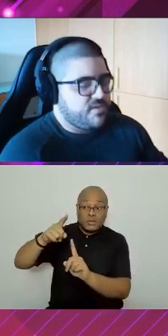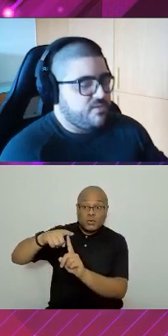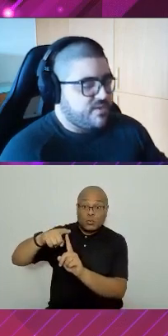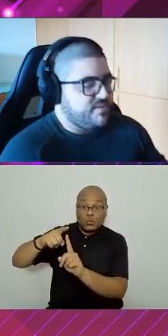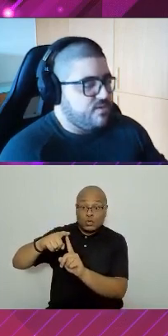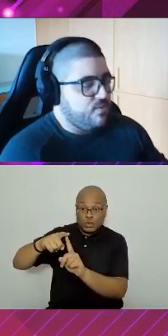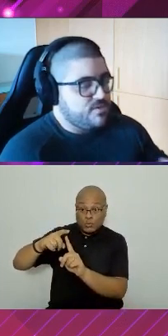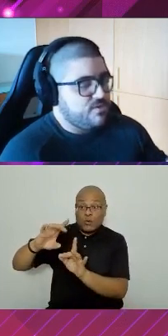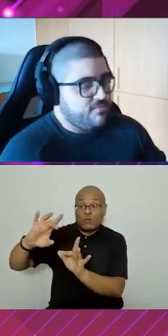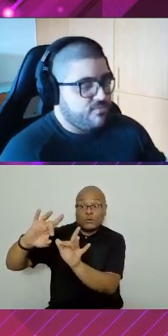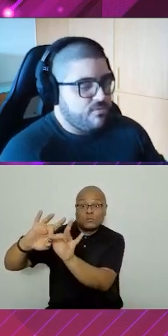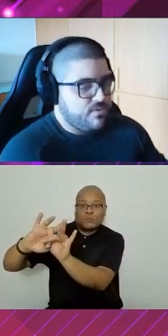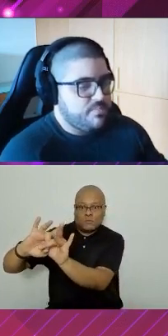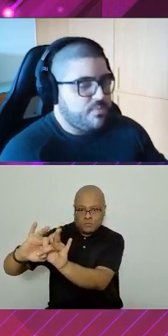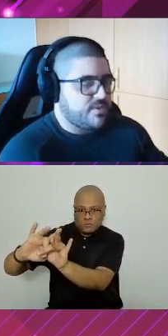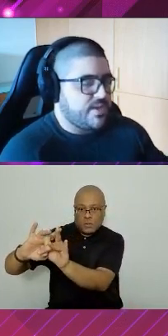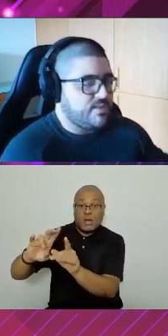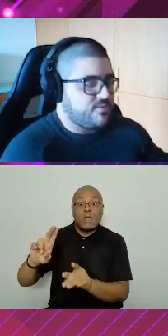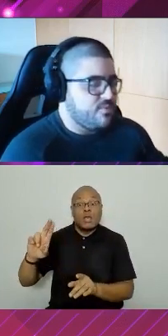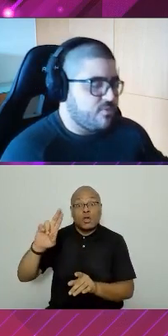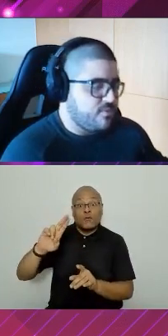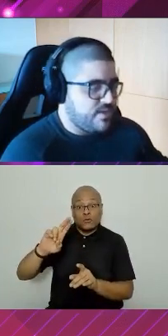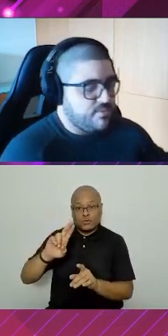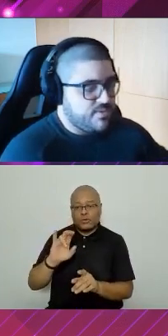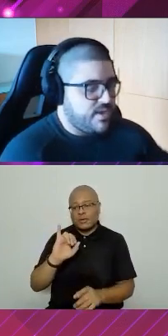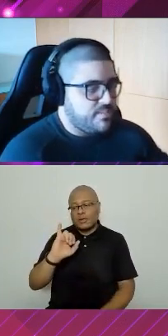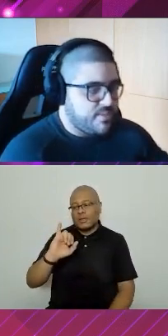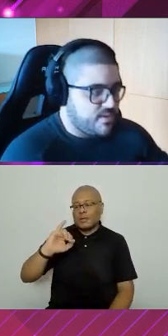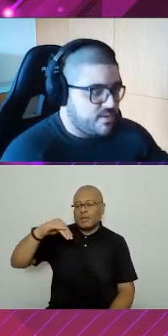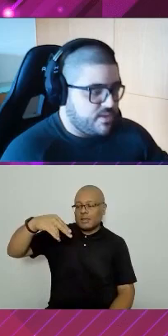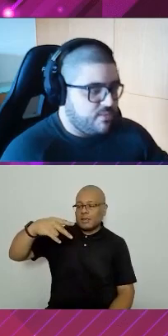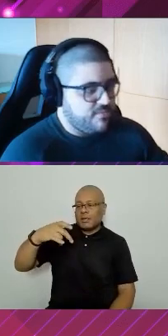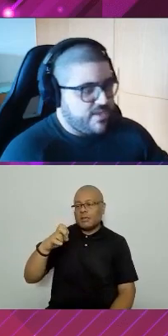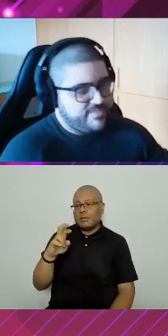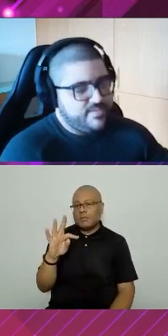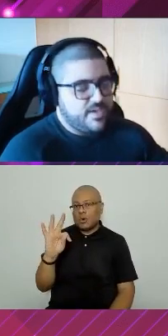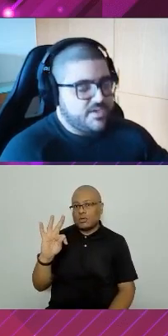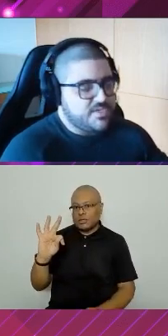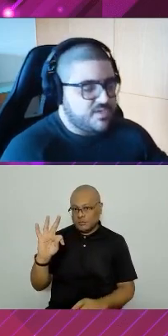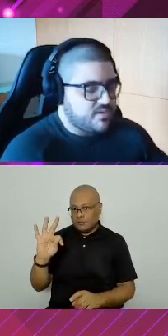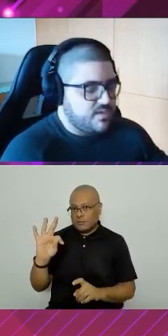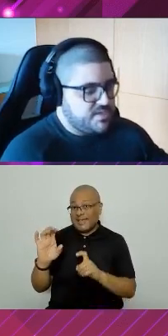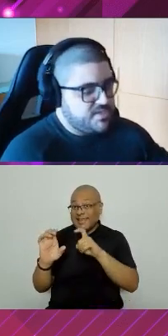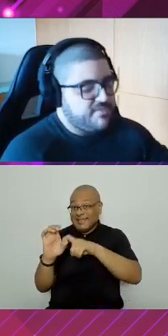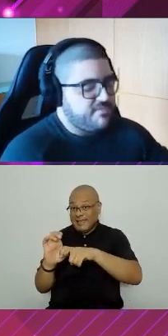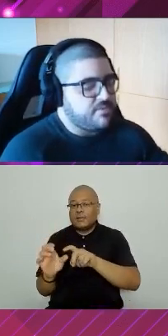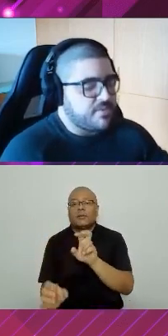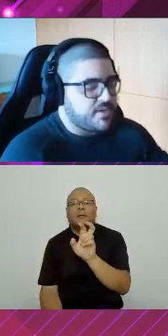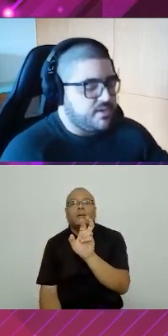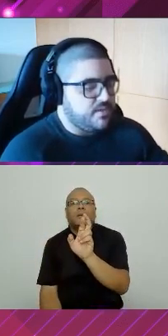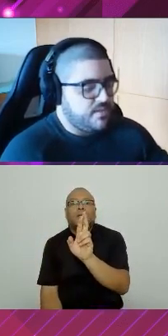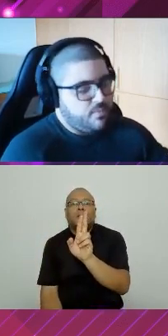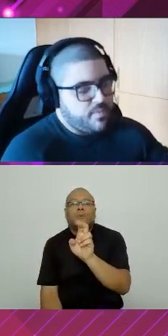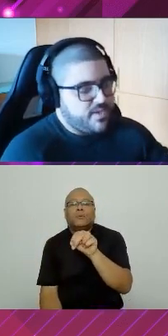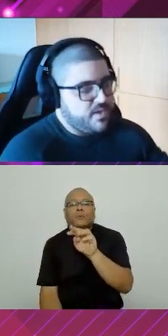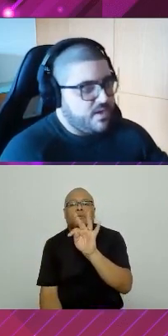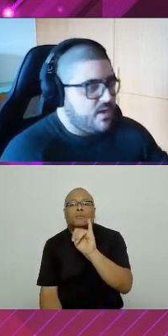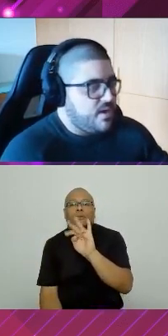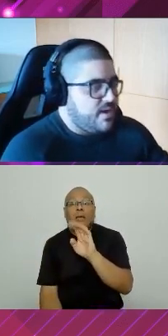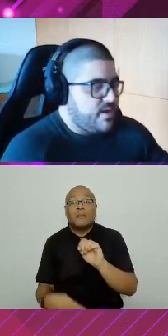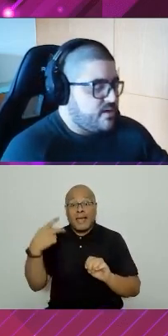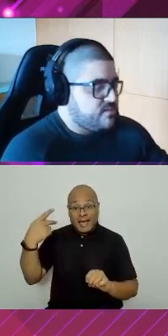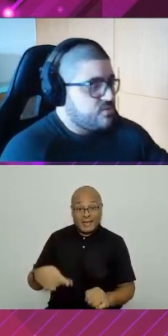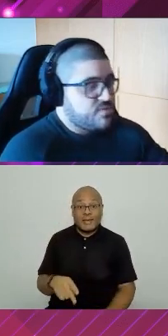-end eu vou definir um desse, onde eu vou importar dentro do meu container runtime. Então, é assim que a gente tem feito aqui no Nelbay.